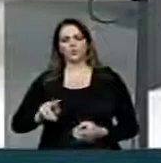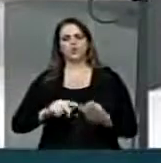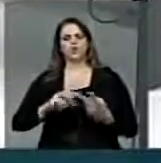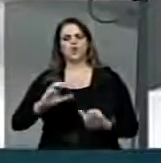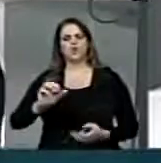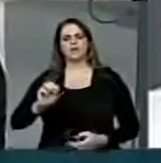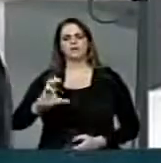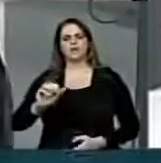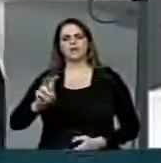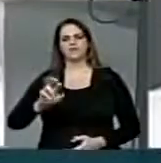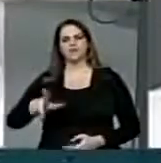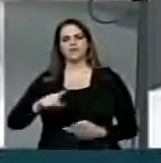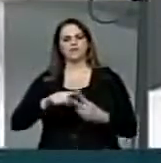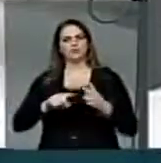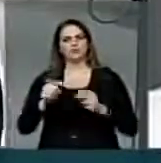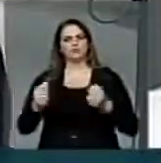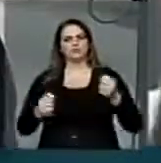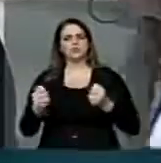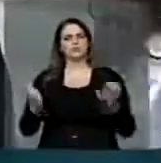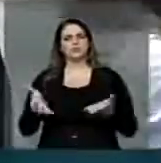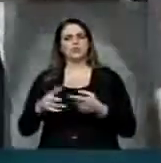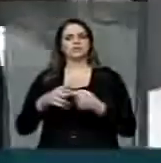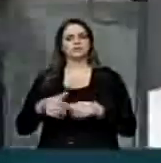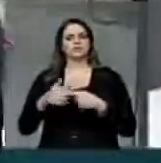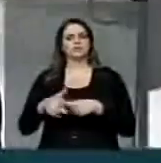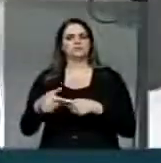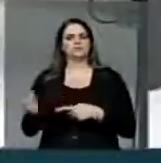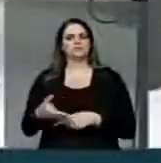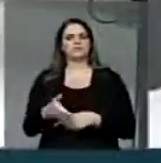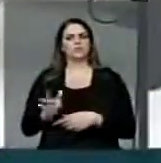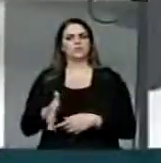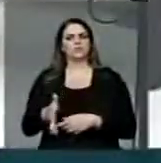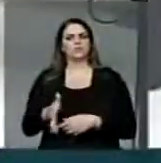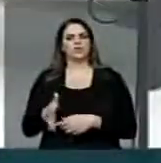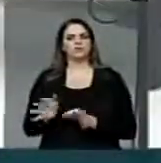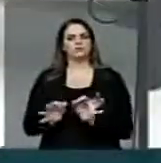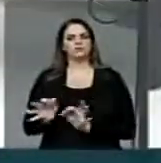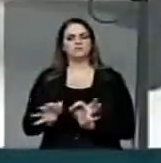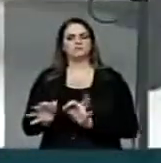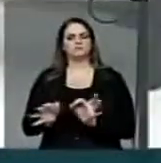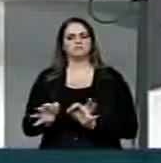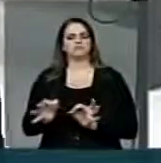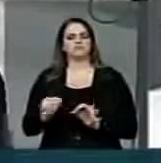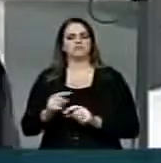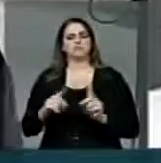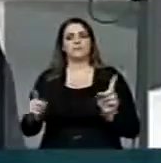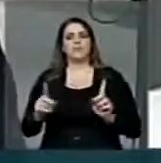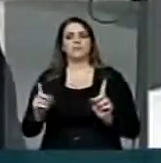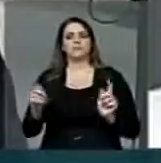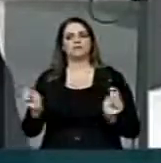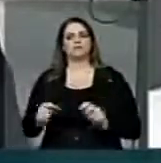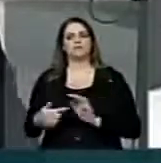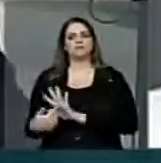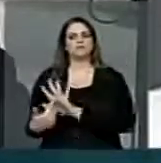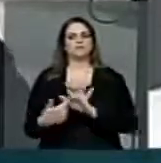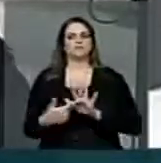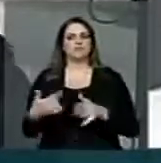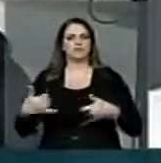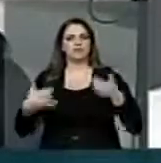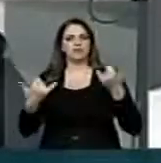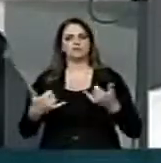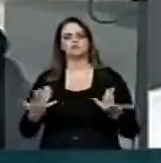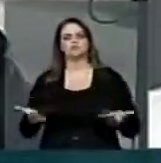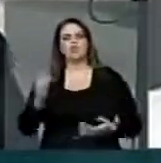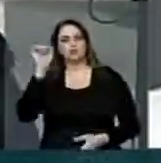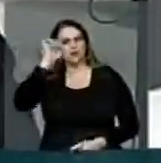hoje já recuperados, mas ainda servindo para essas festas cívicas. E foi muito interessante,